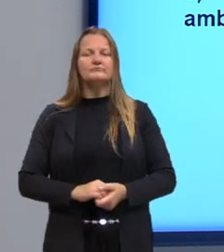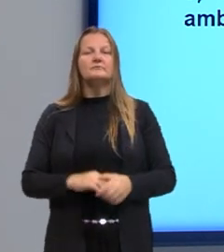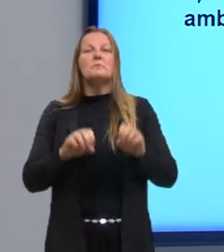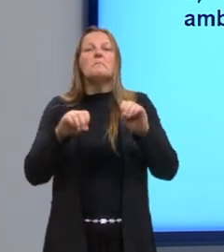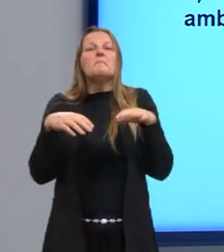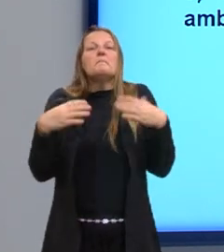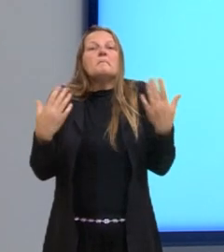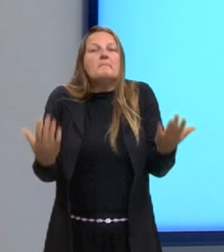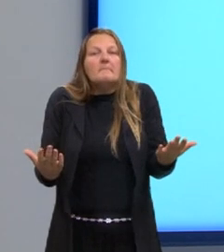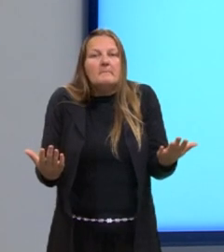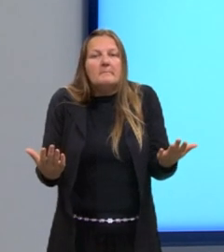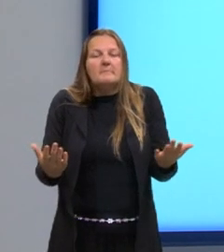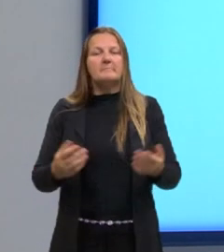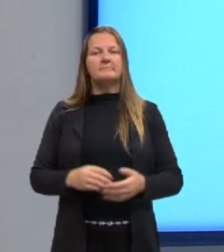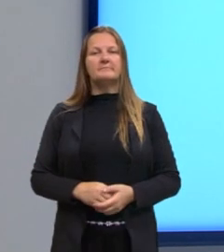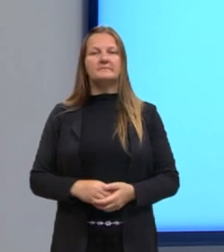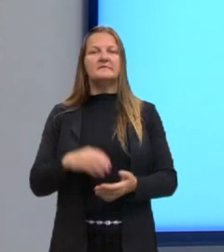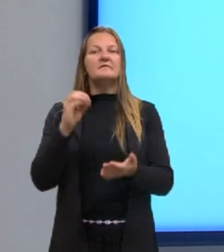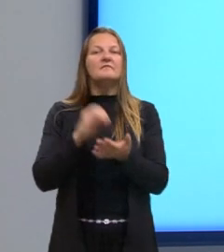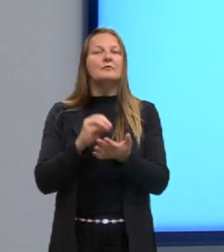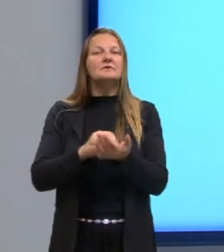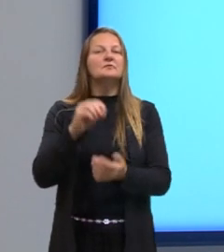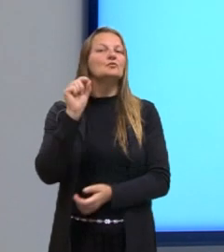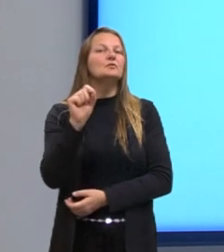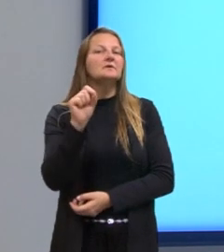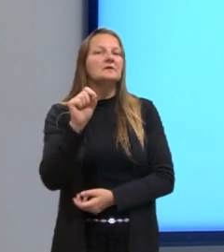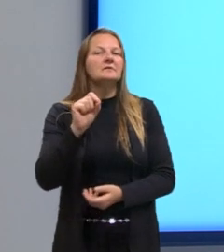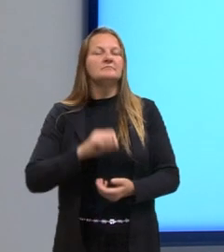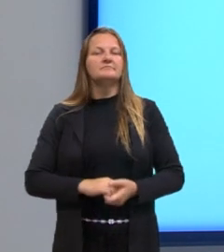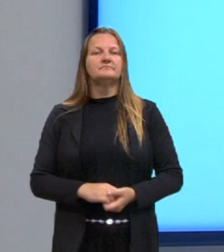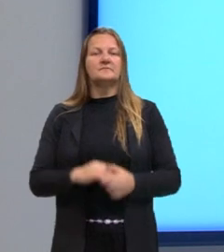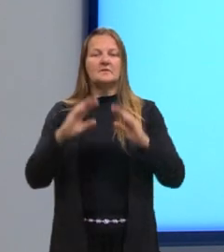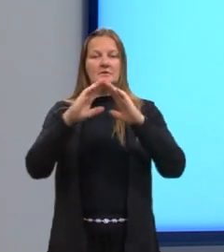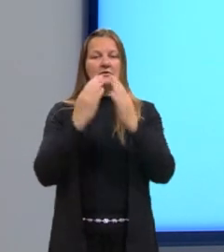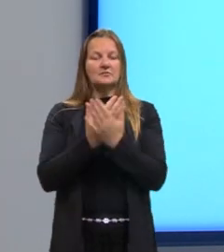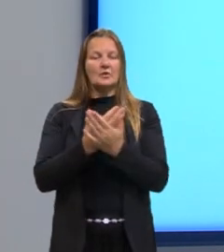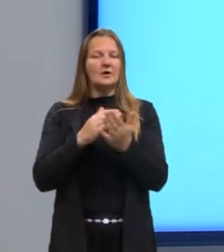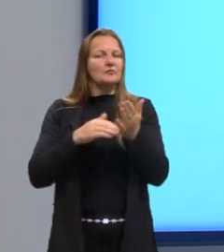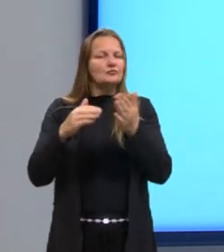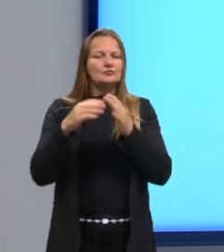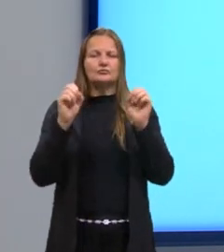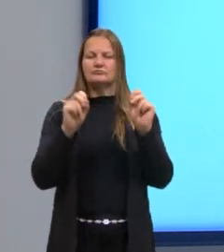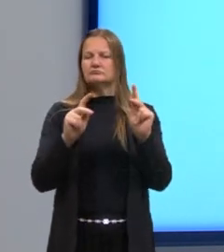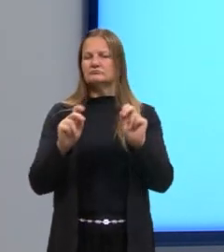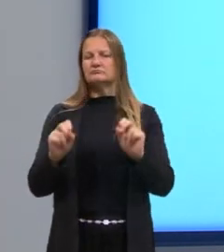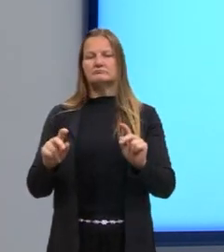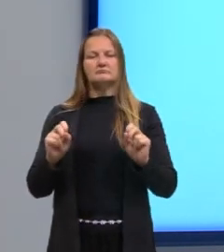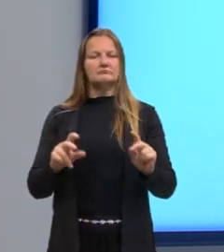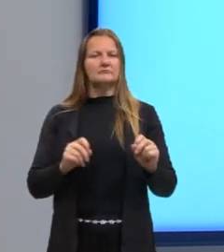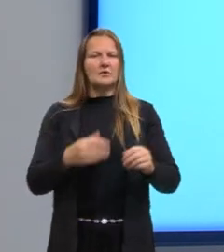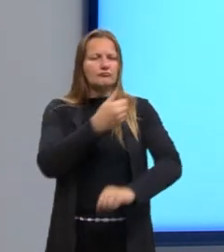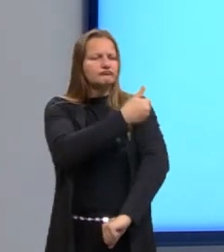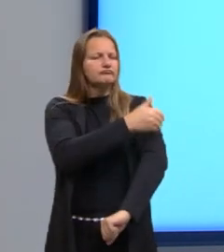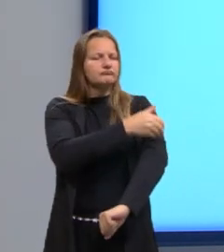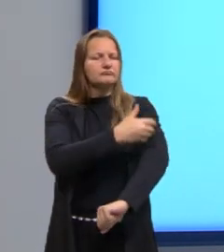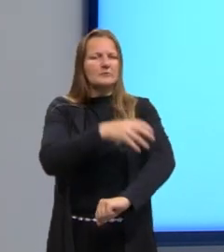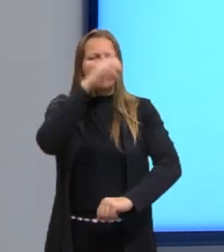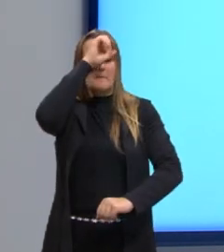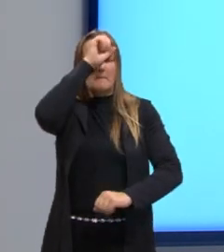mas e aí? Está faltando o quê? A escola está tudo certo lá. Separaram o lixo, treinaram o pessoal.